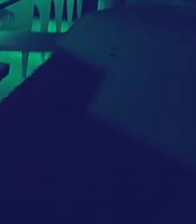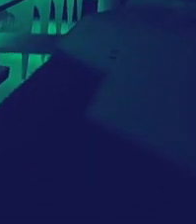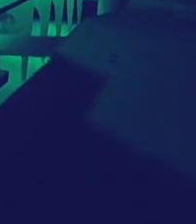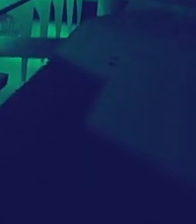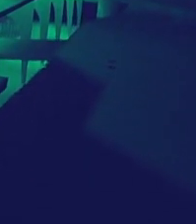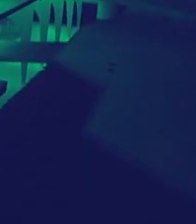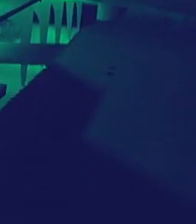do Governo Federal.